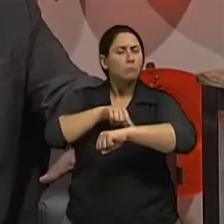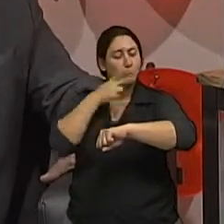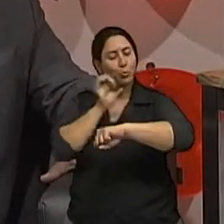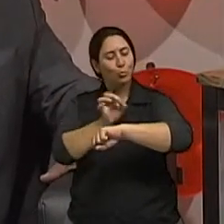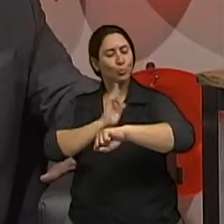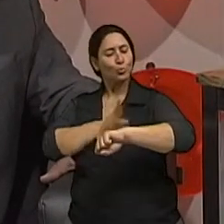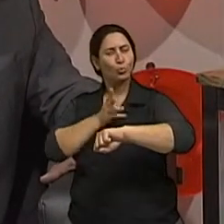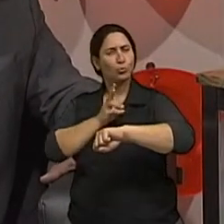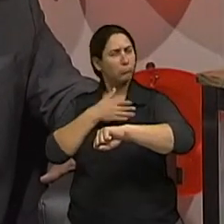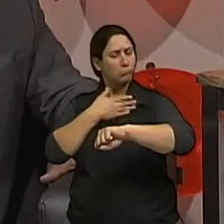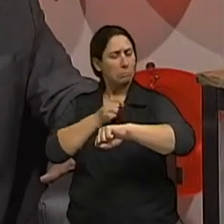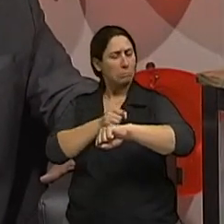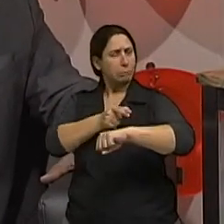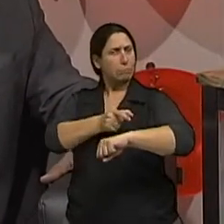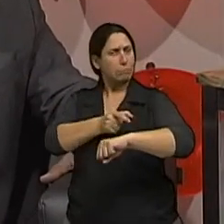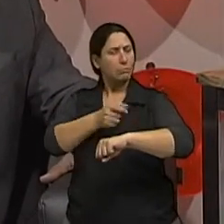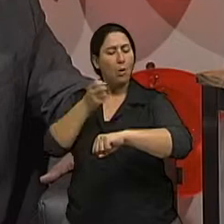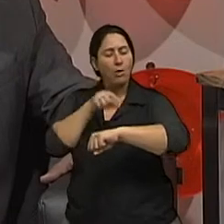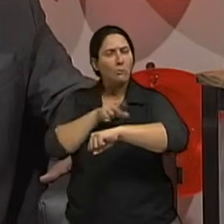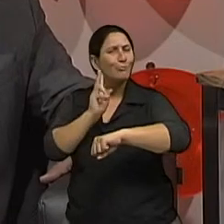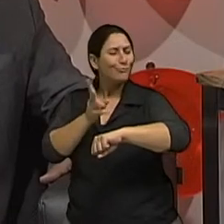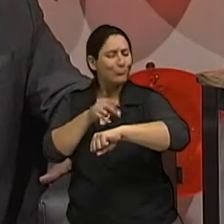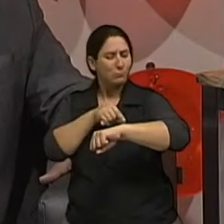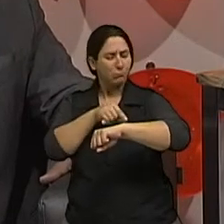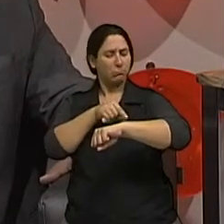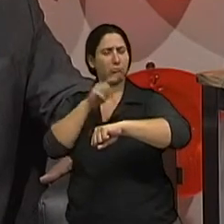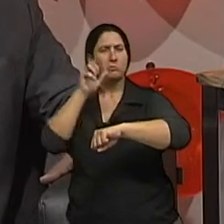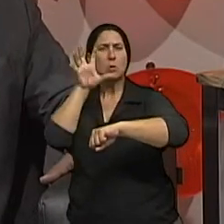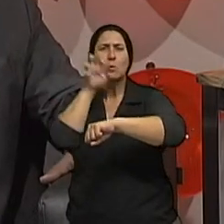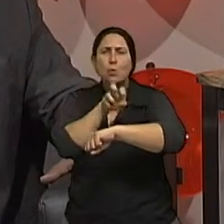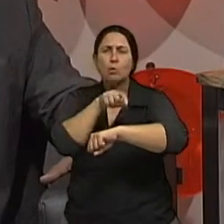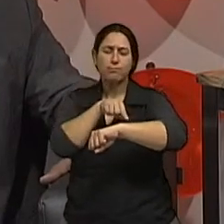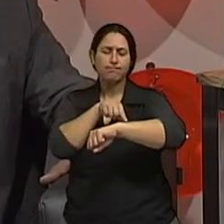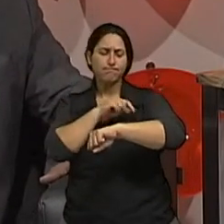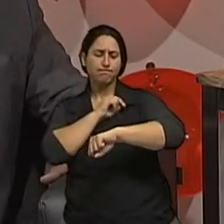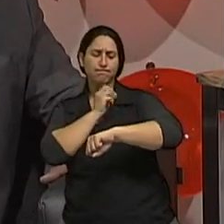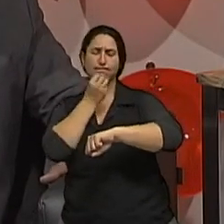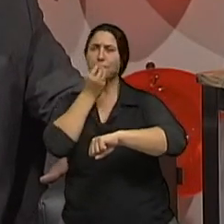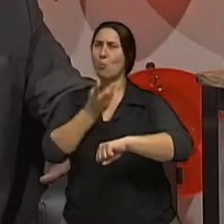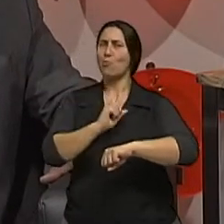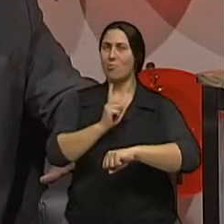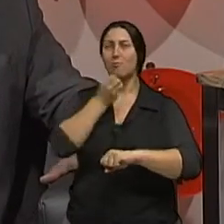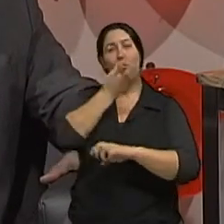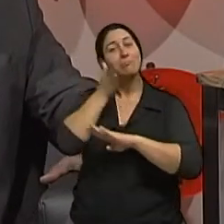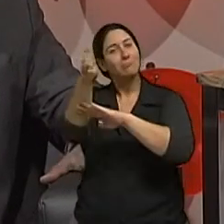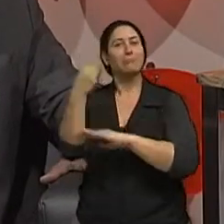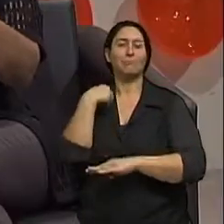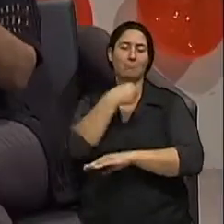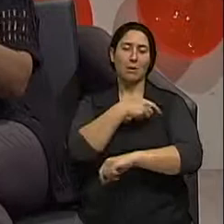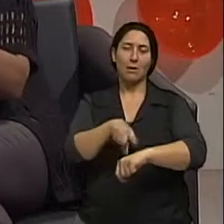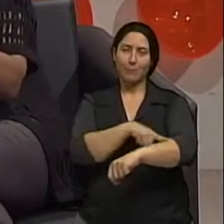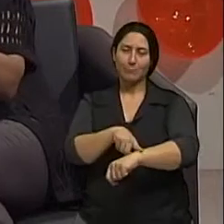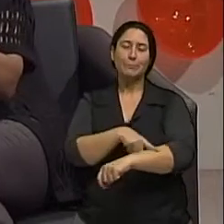escuro ou mais claro, é um sinal que tem que ser bem avaliado e eventualmente receber algum tipo de intervenção. Certo.